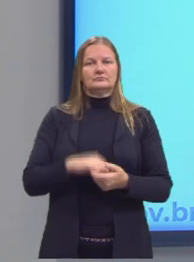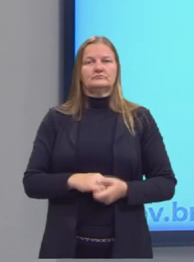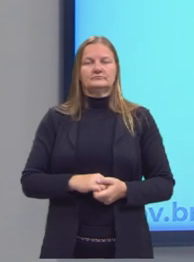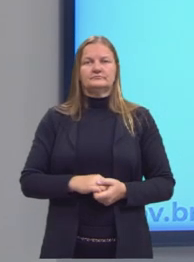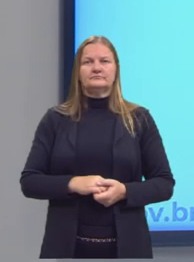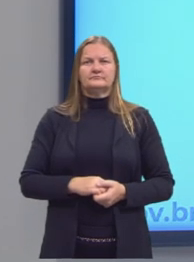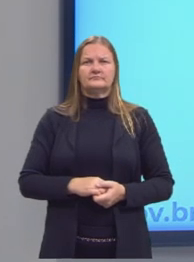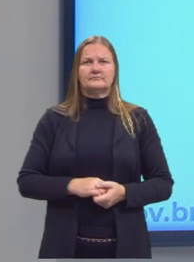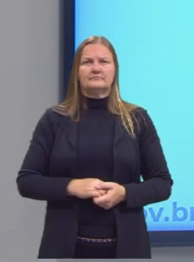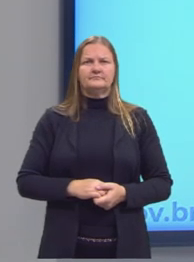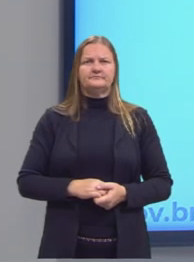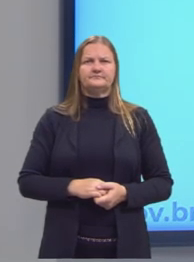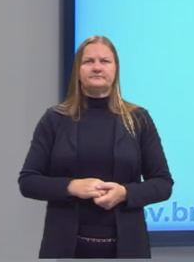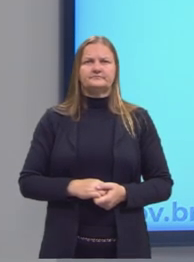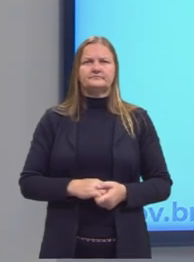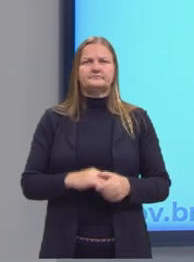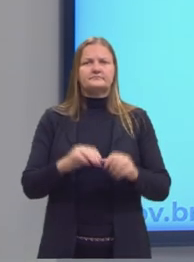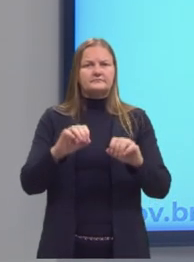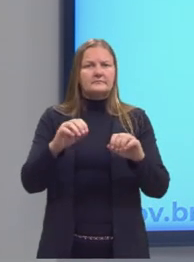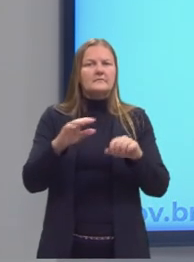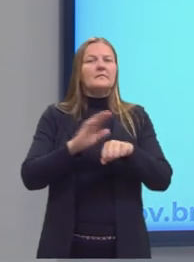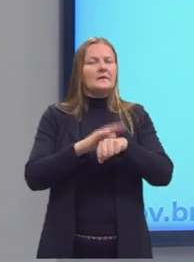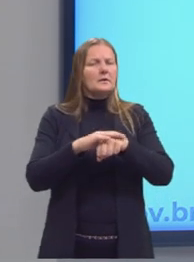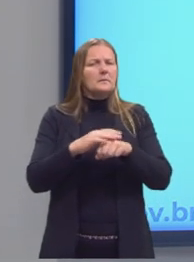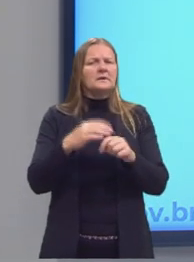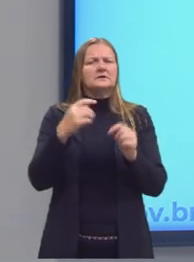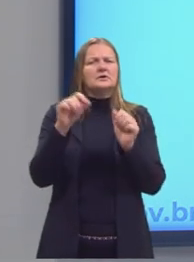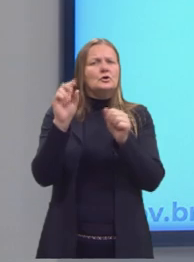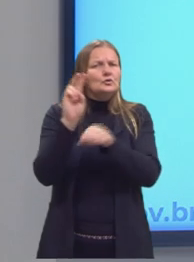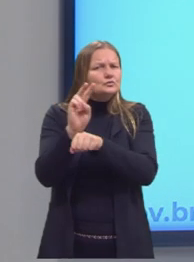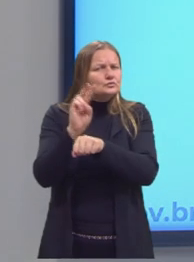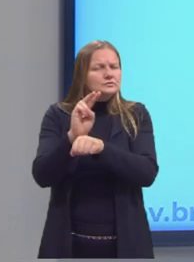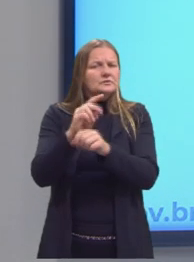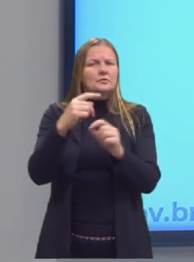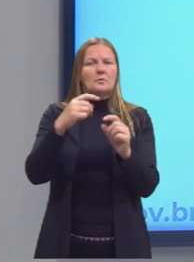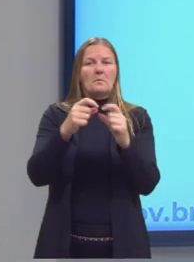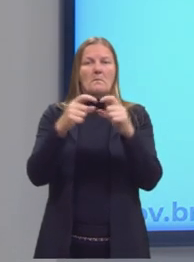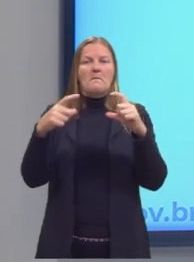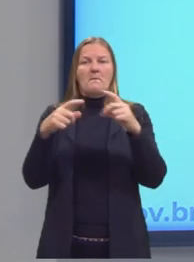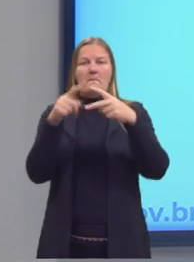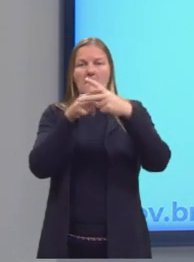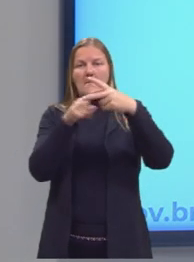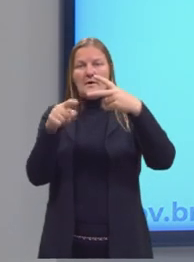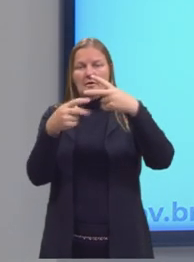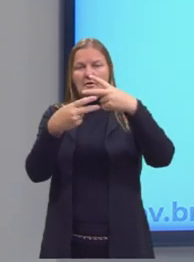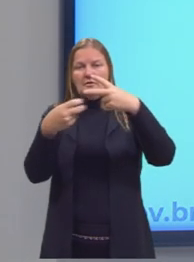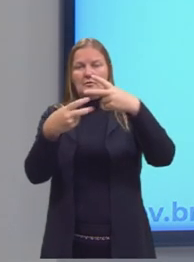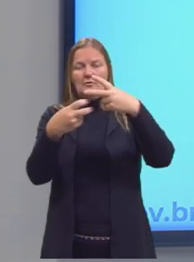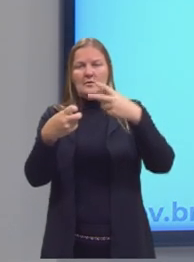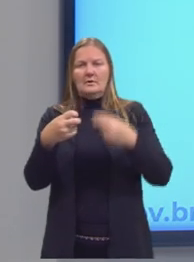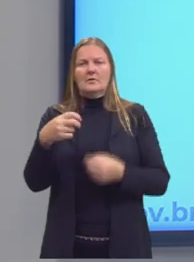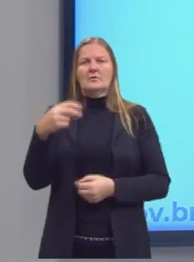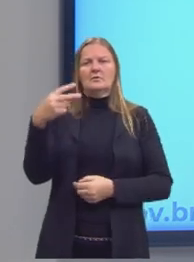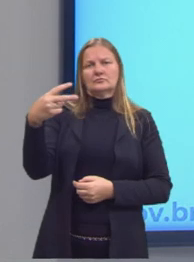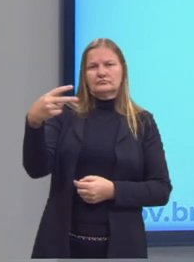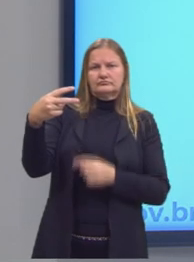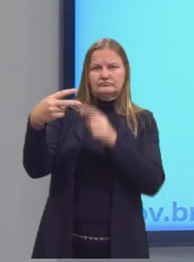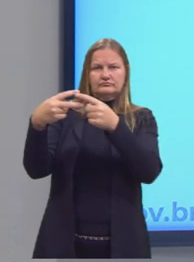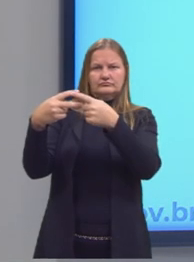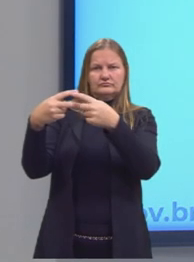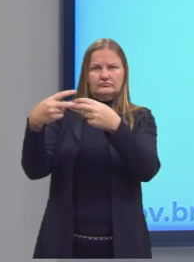Aqui, então, reforçando a troca do sinal maior ou igual, e do 100, o igual, né?